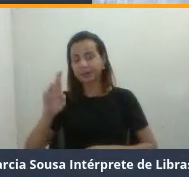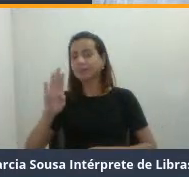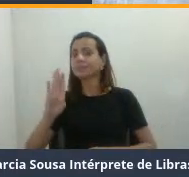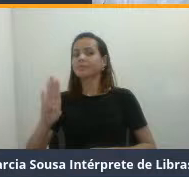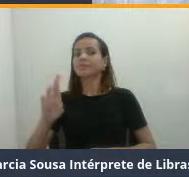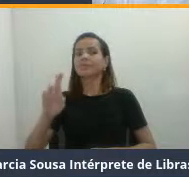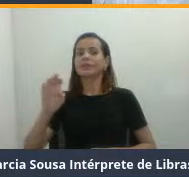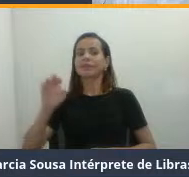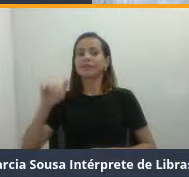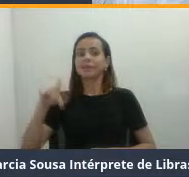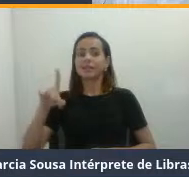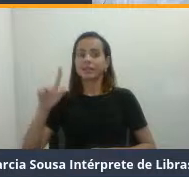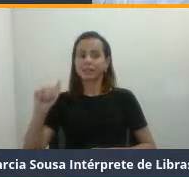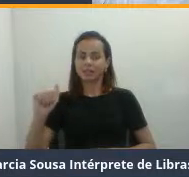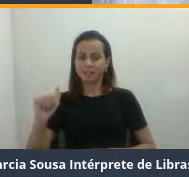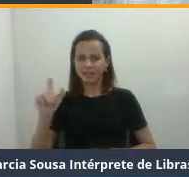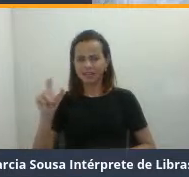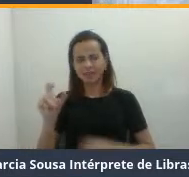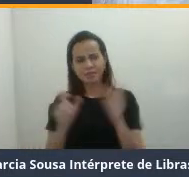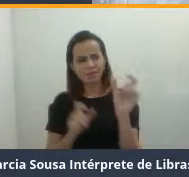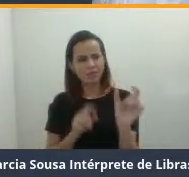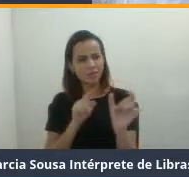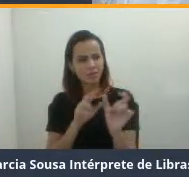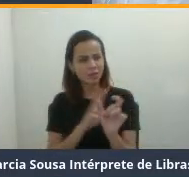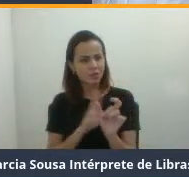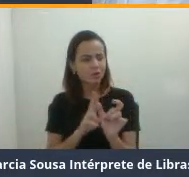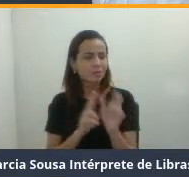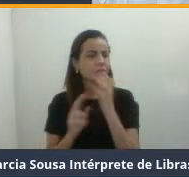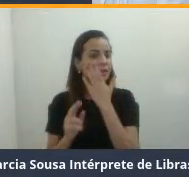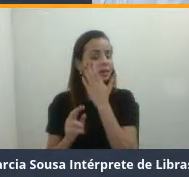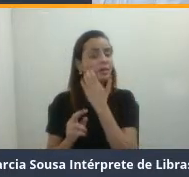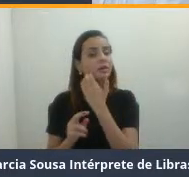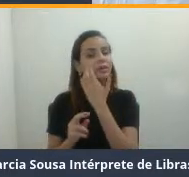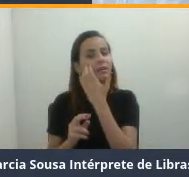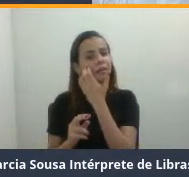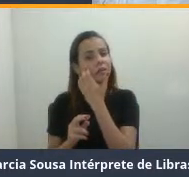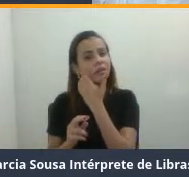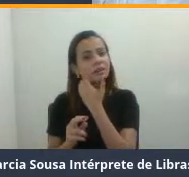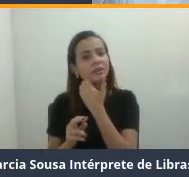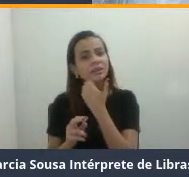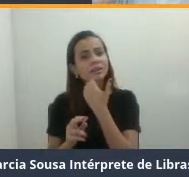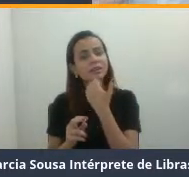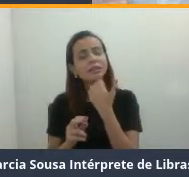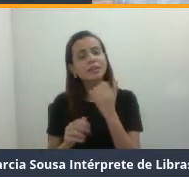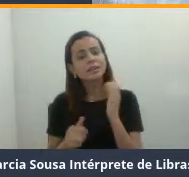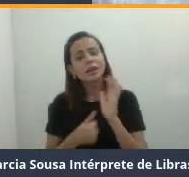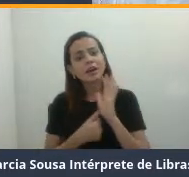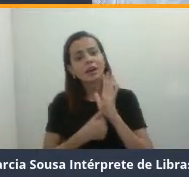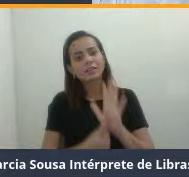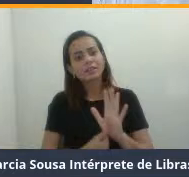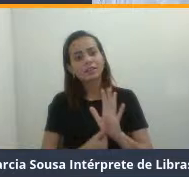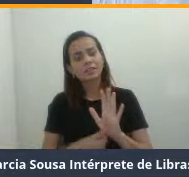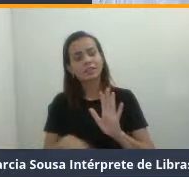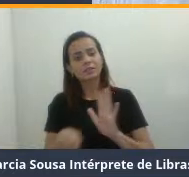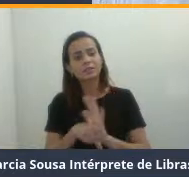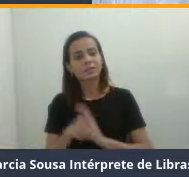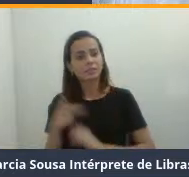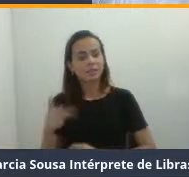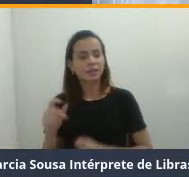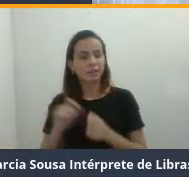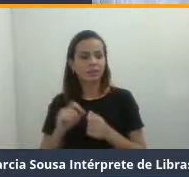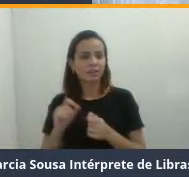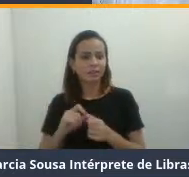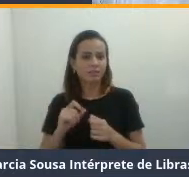acrônimo. Ele é aquela... As iniciais dela fazem com que ocorra...